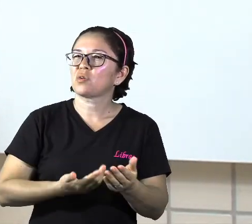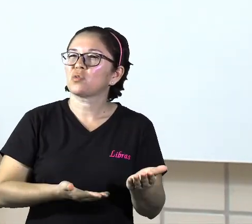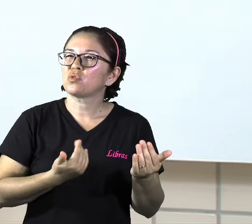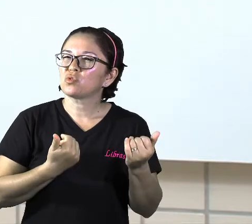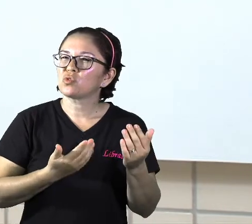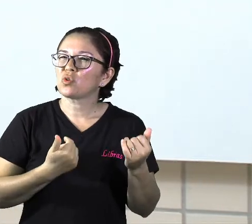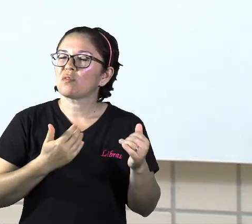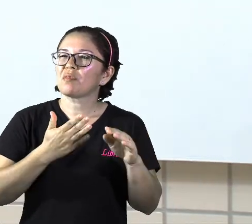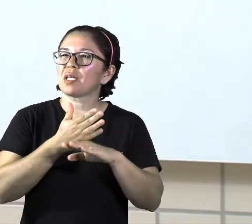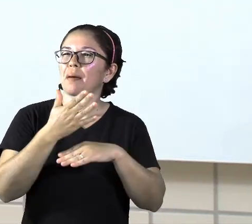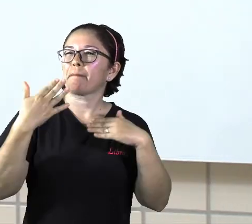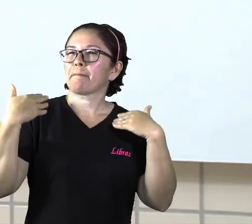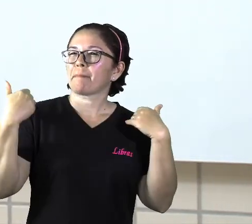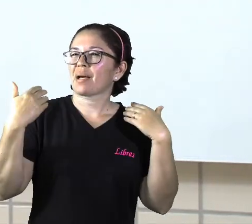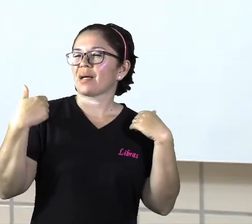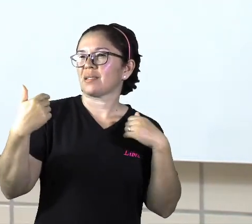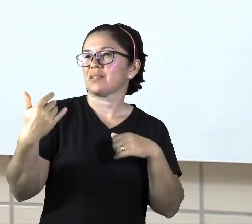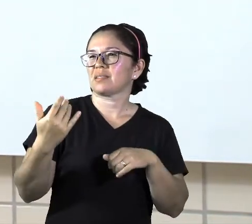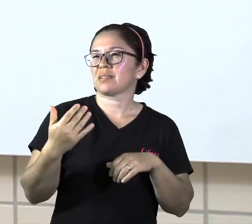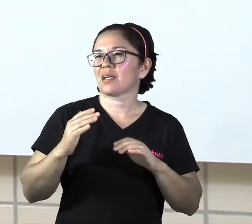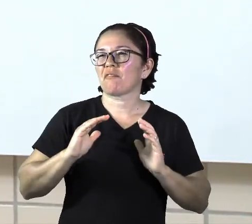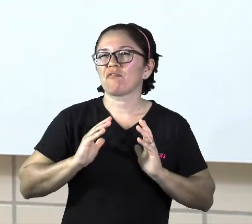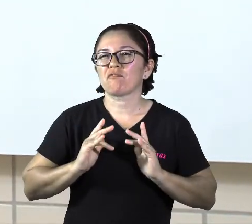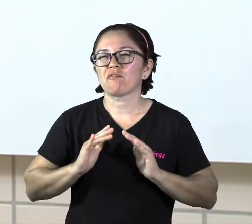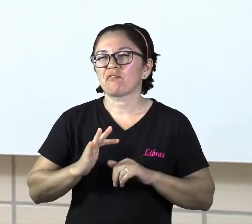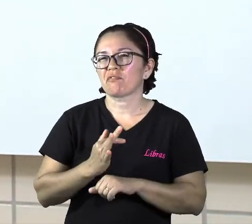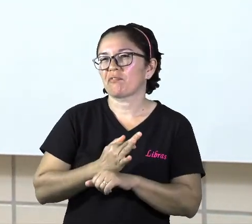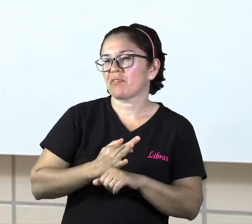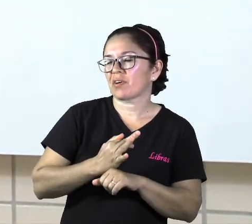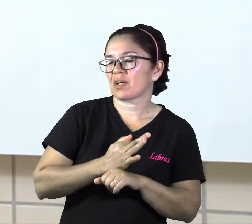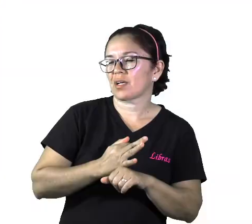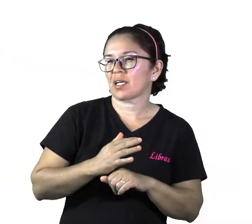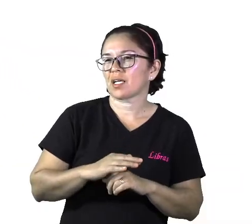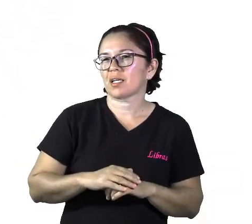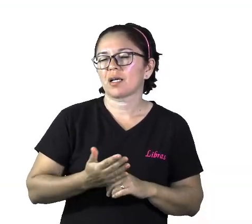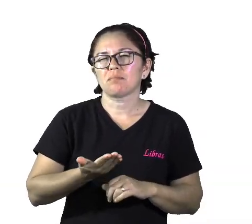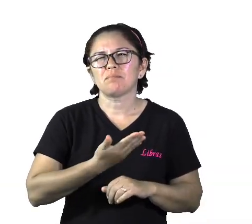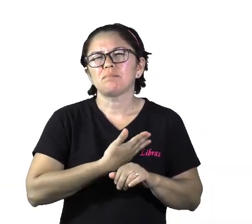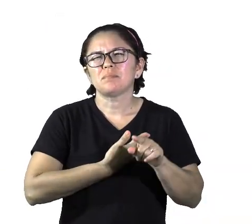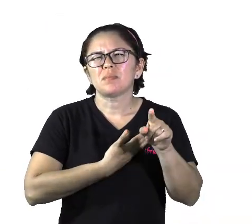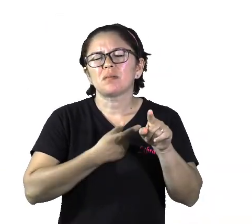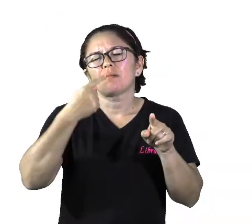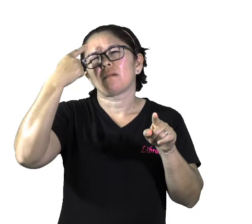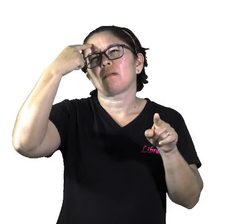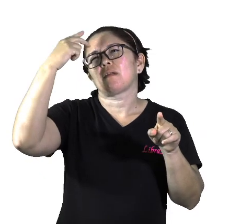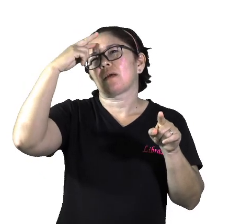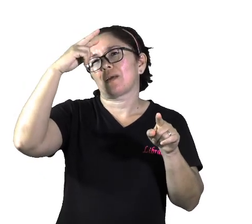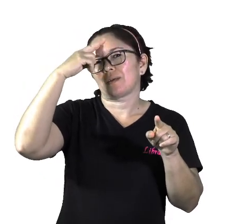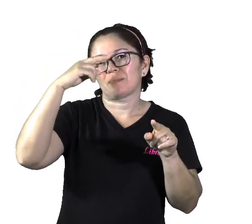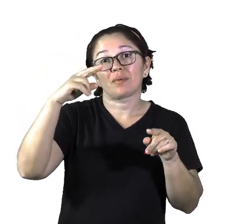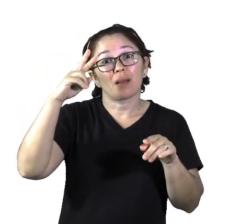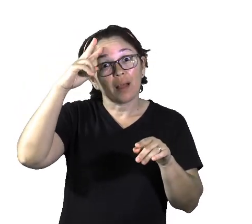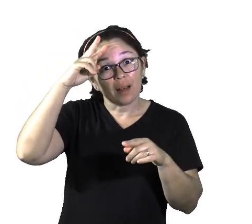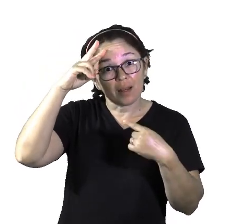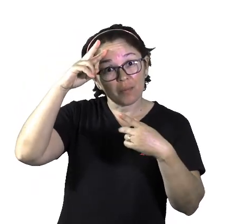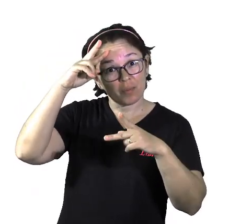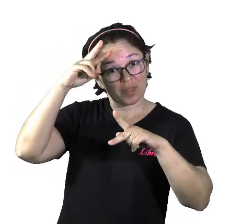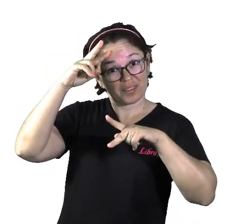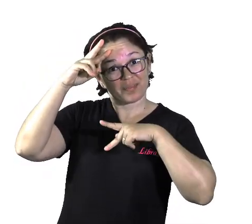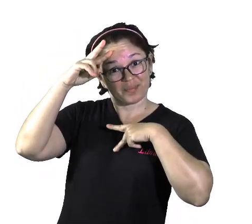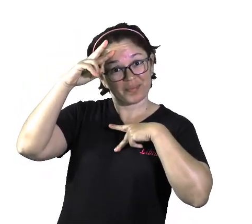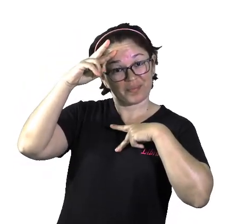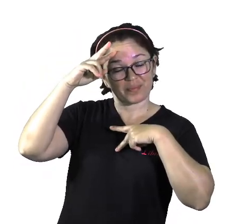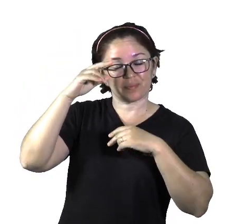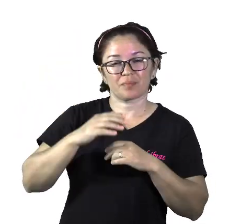amigos, são lembranças, são memórias individuais. A memória coletiva, né?